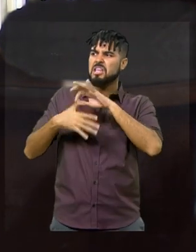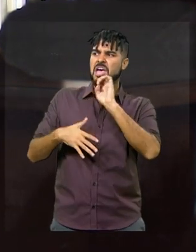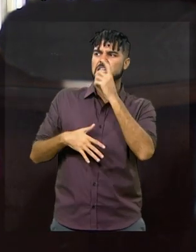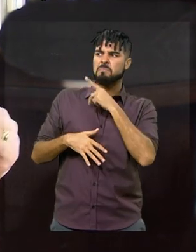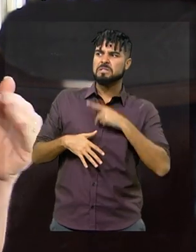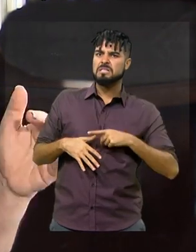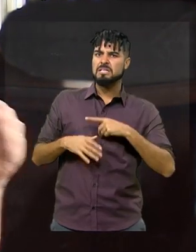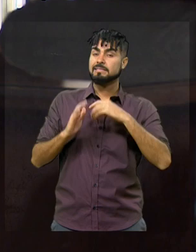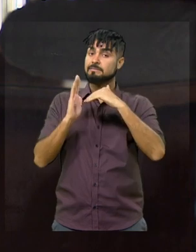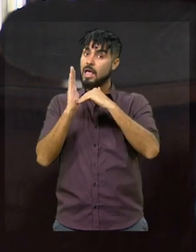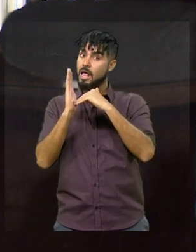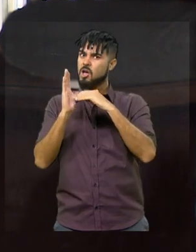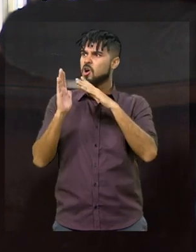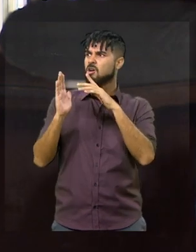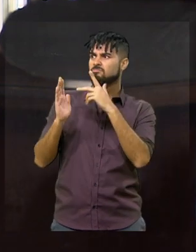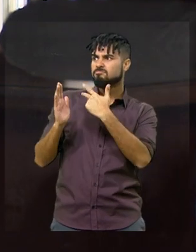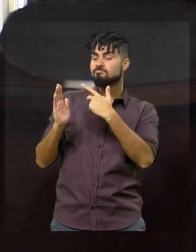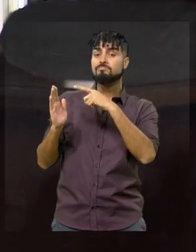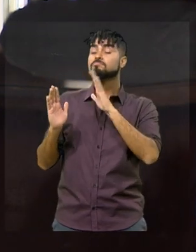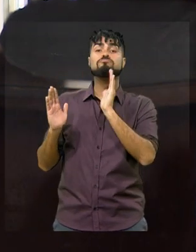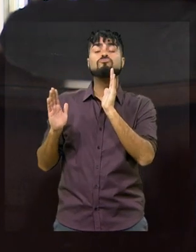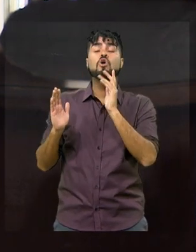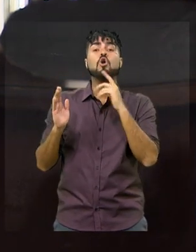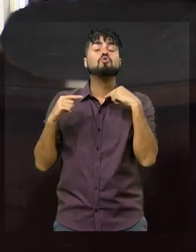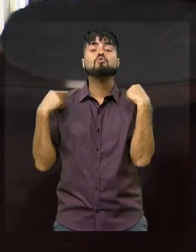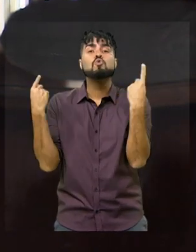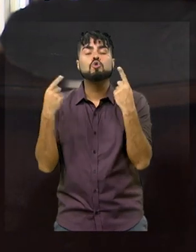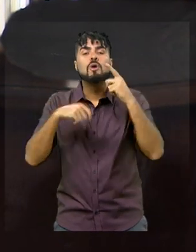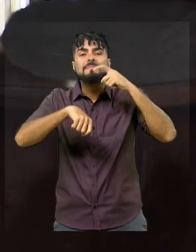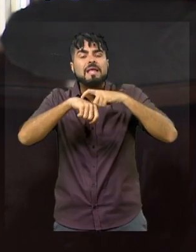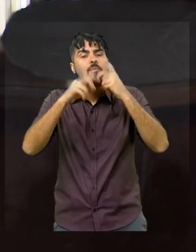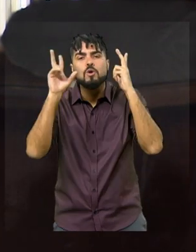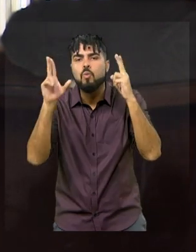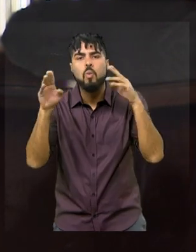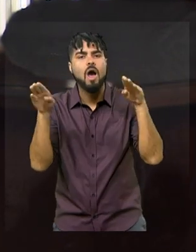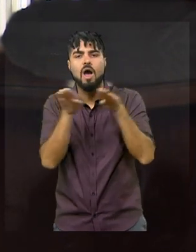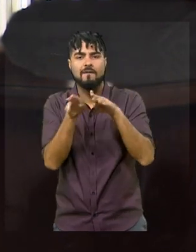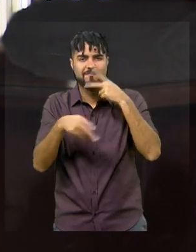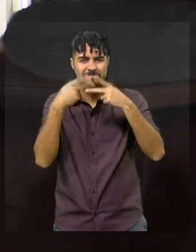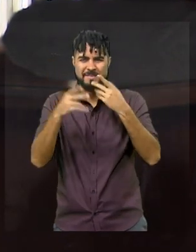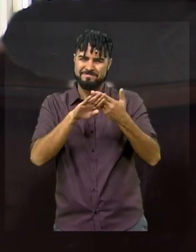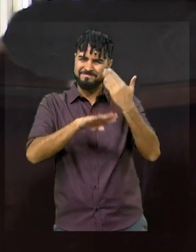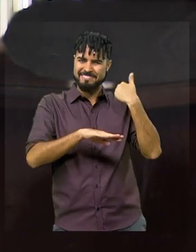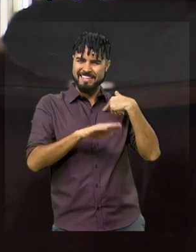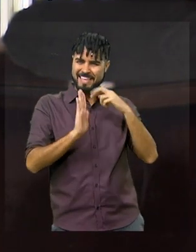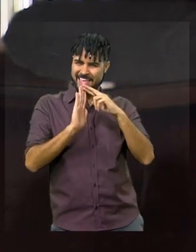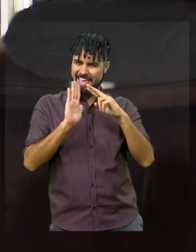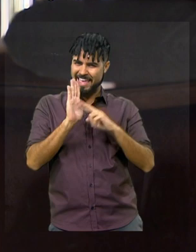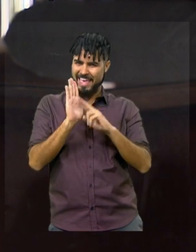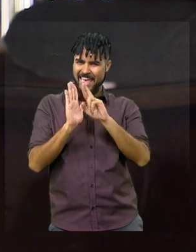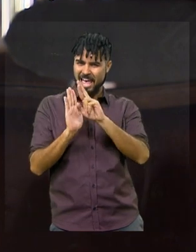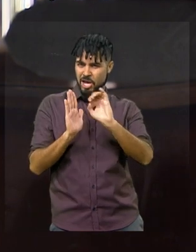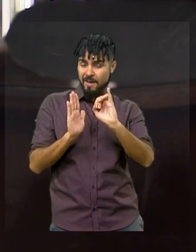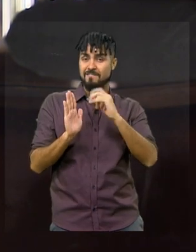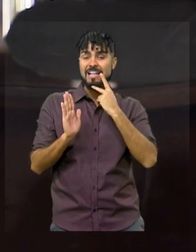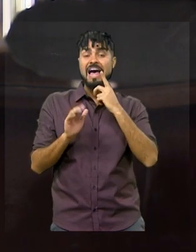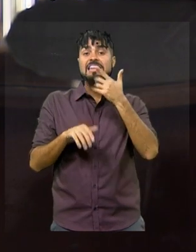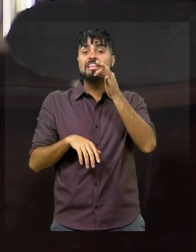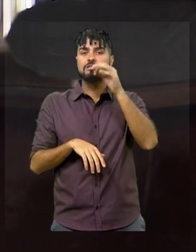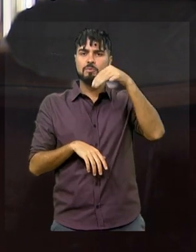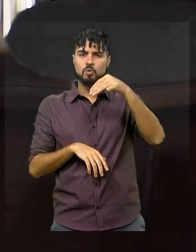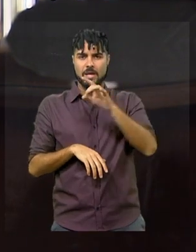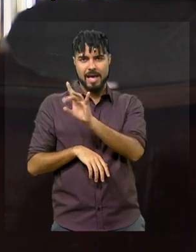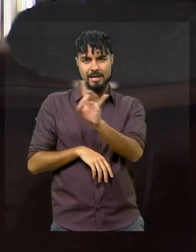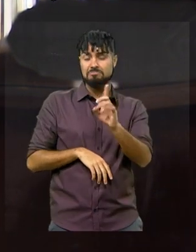de Senado, ou todos ali têm o mesmo tempo para falar. O regimento previa 10 minutos para cada discussão, nós reduzimos para